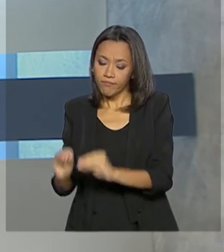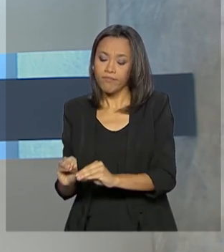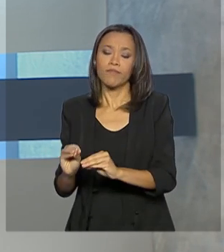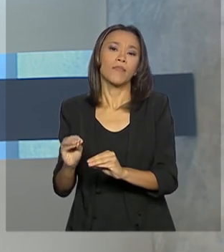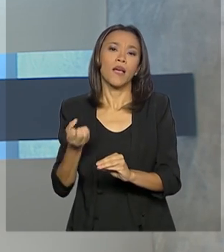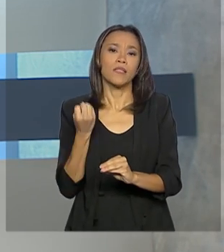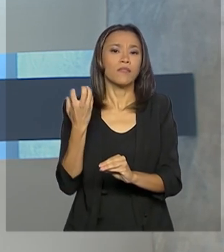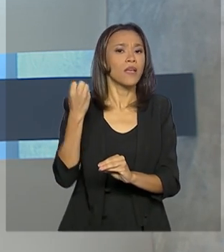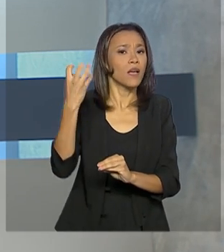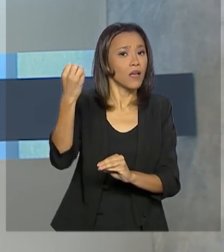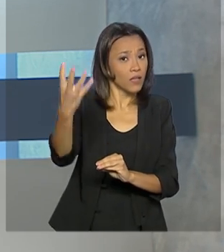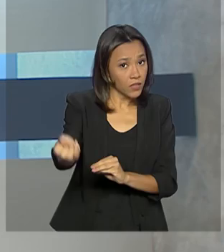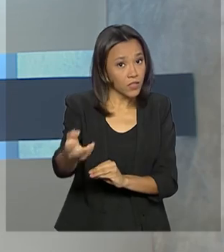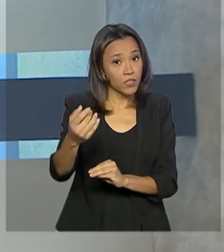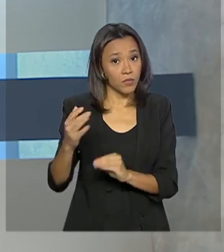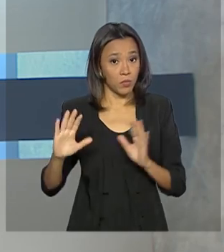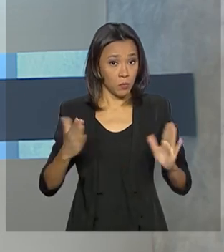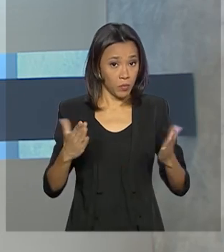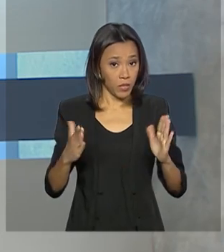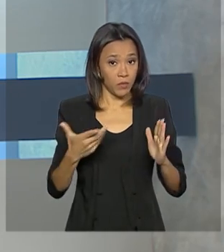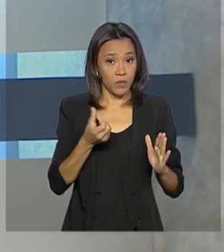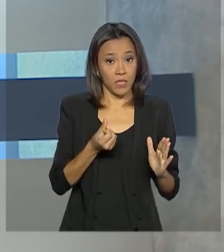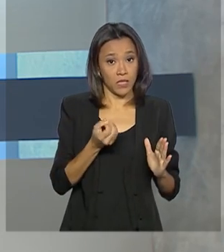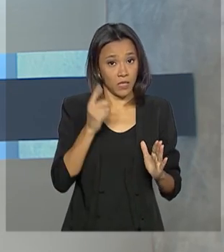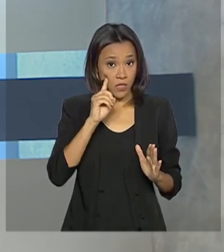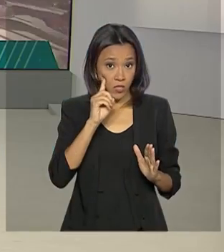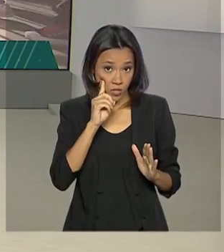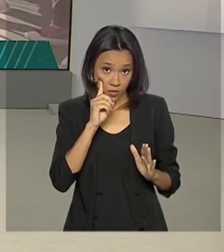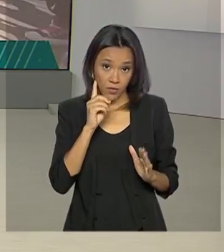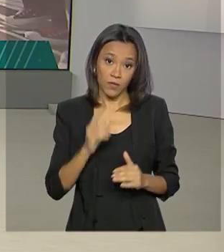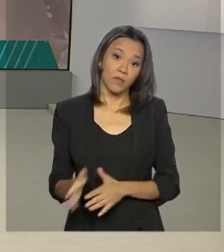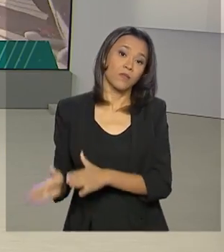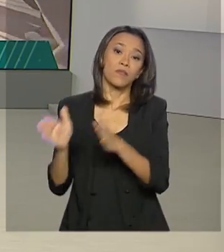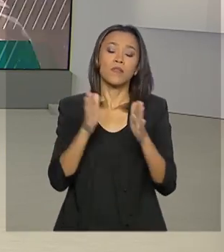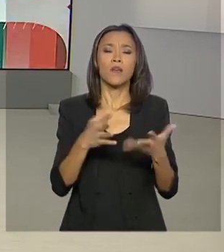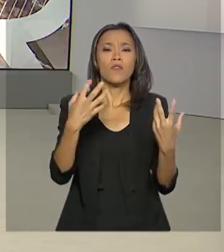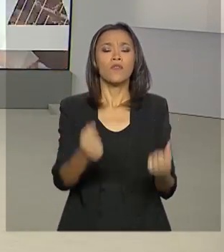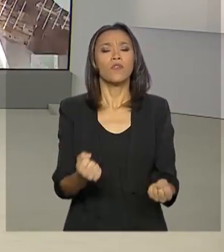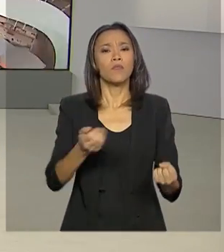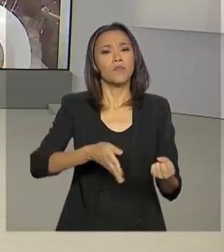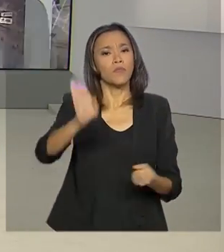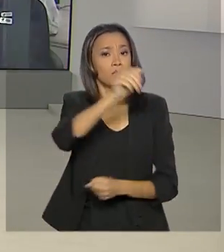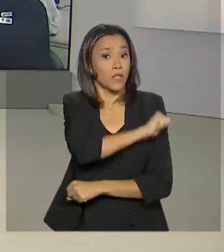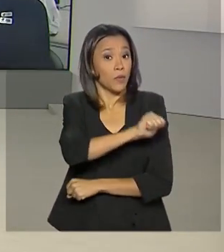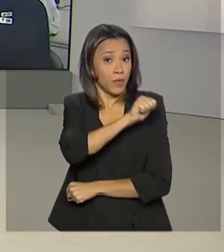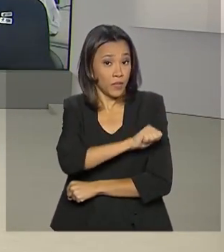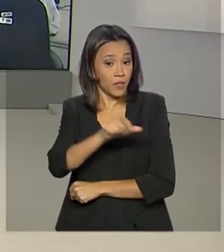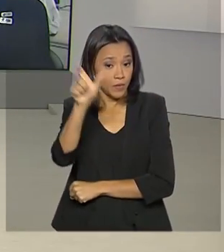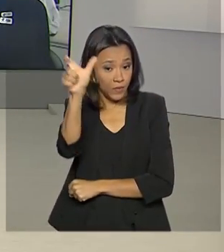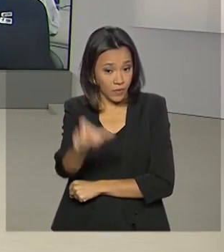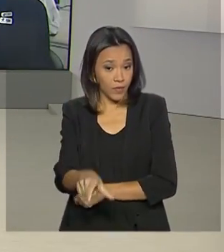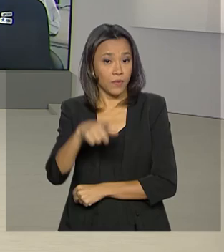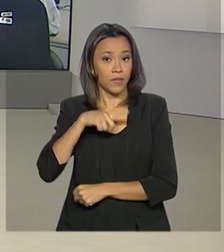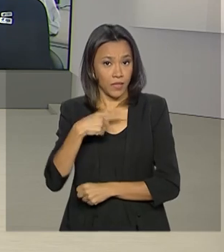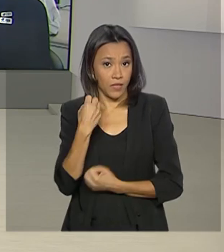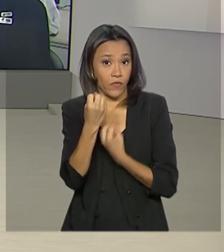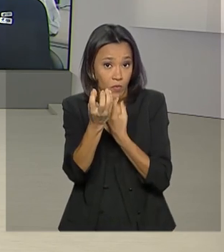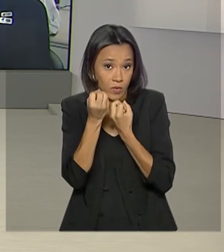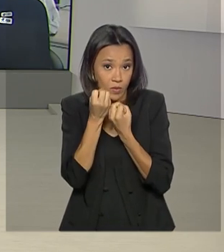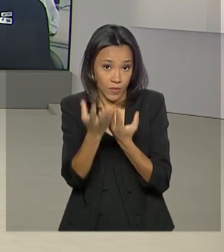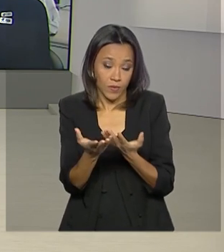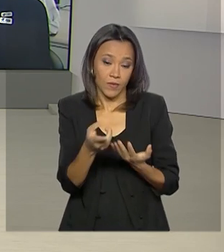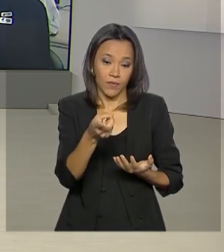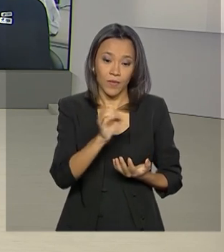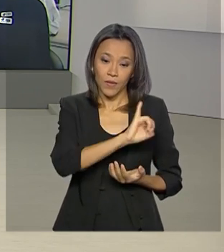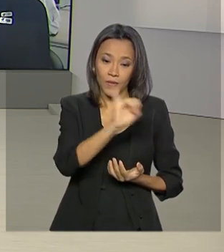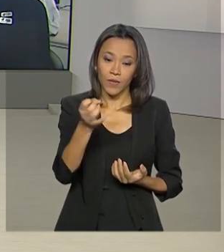turísticas previstas para os próximos 60 dias. Vamos ao Rio de Janeiro? Alessandra Lago traz as informações para a gente. Oi,